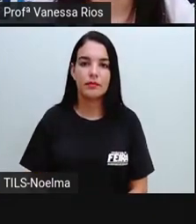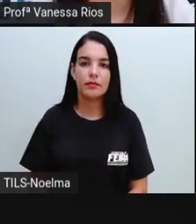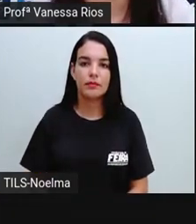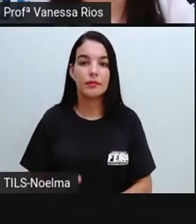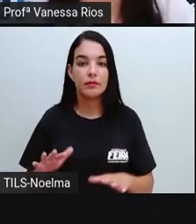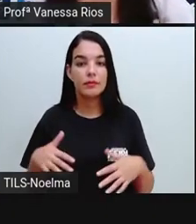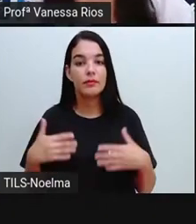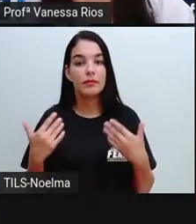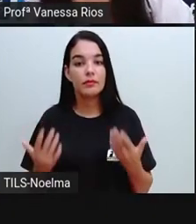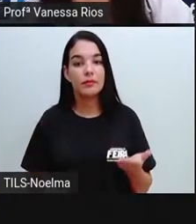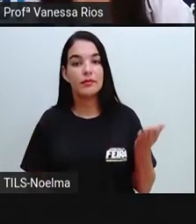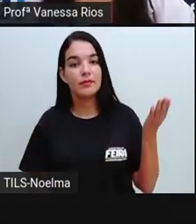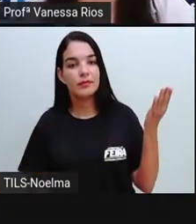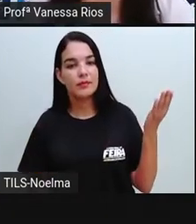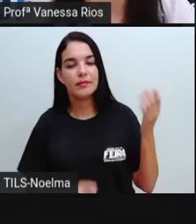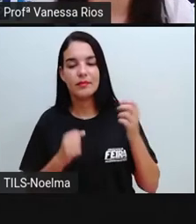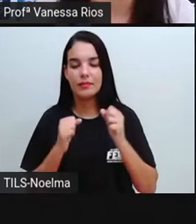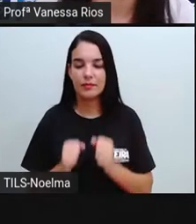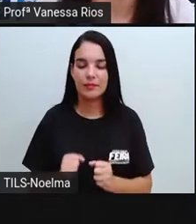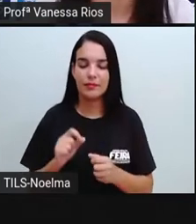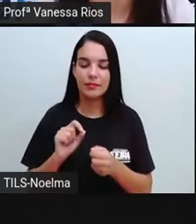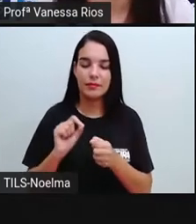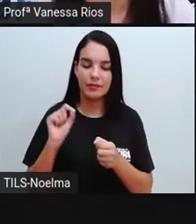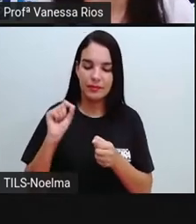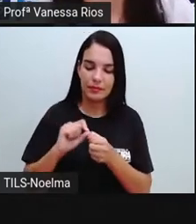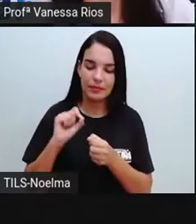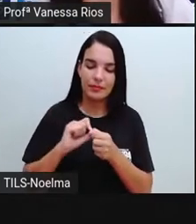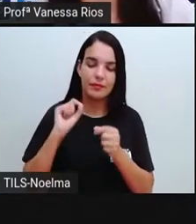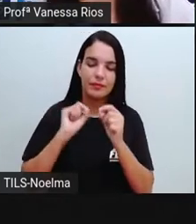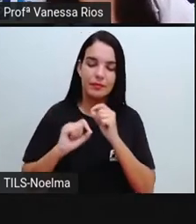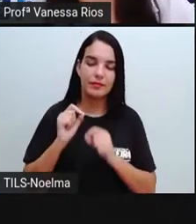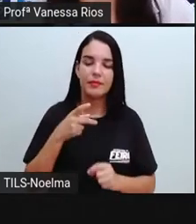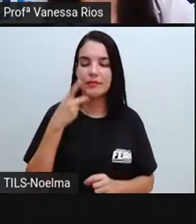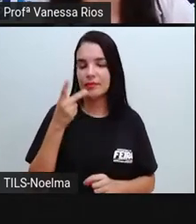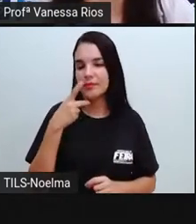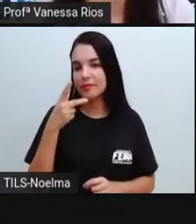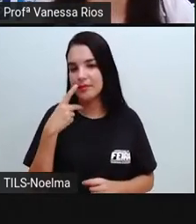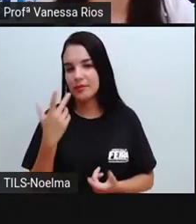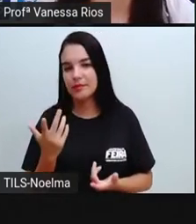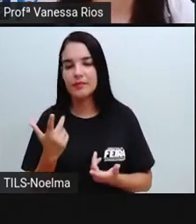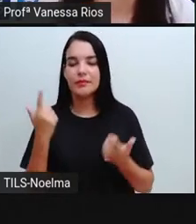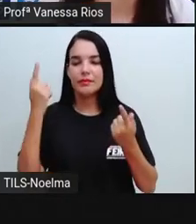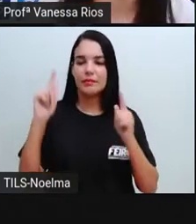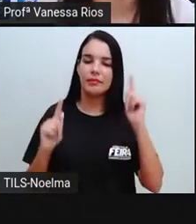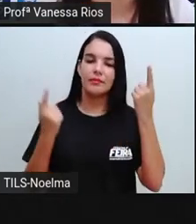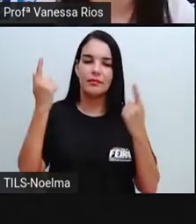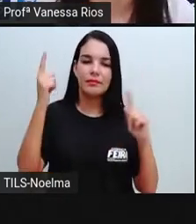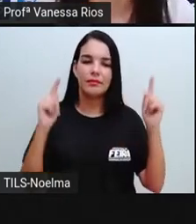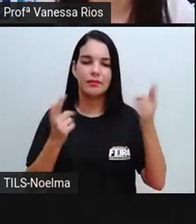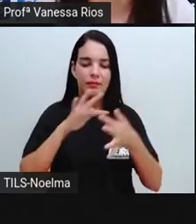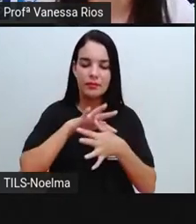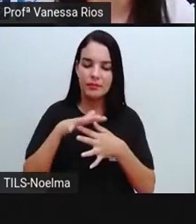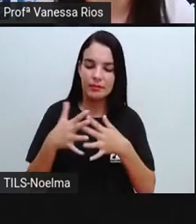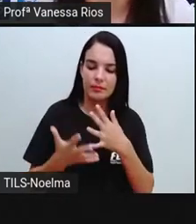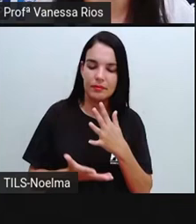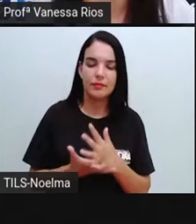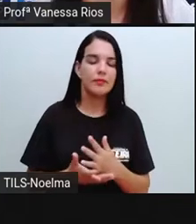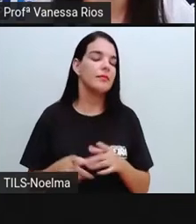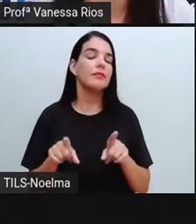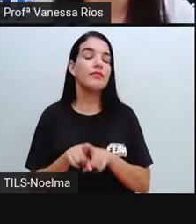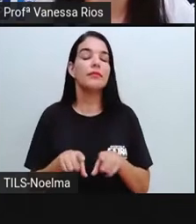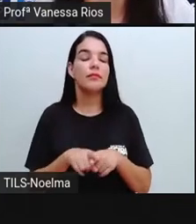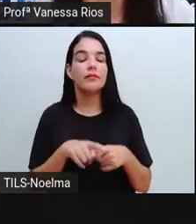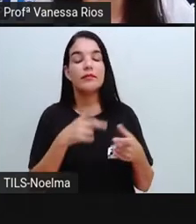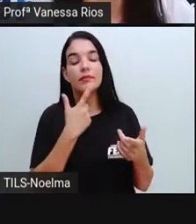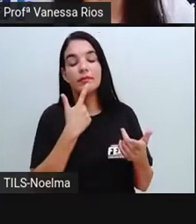vai poder ser escrita, ser falada, ser através dos gestos, das expressões, a gente já viu aí como